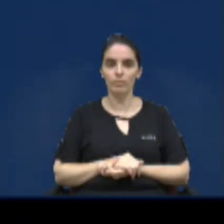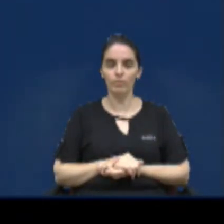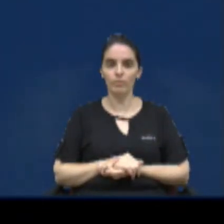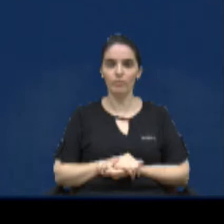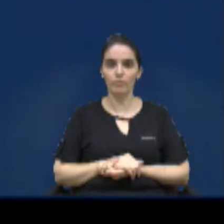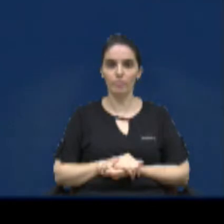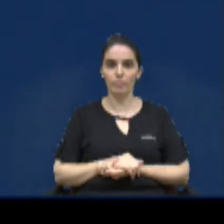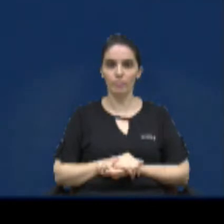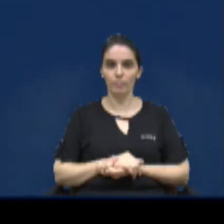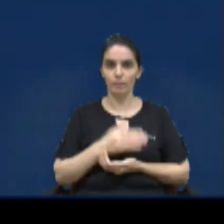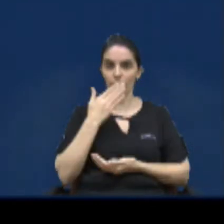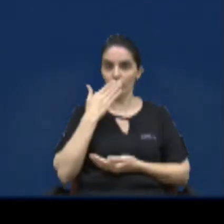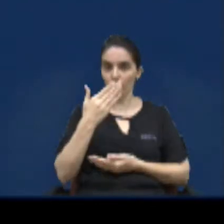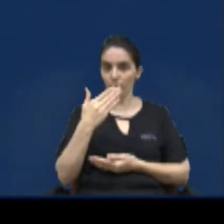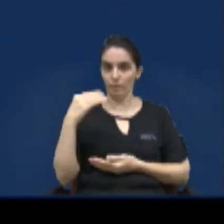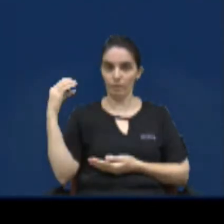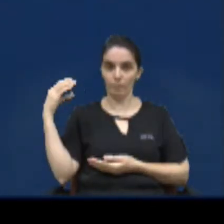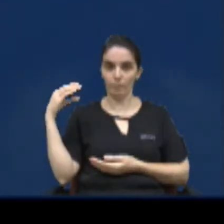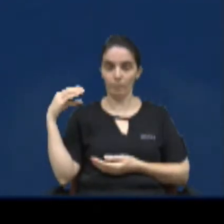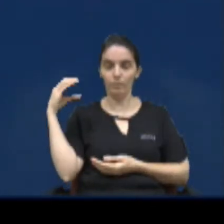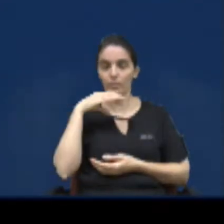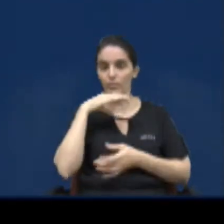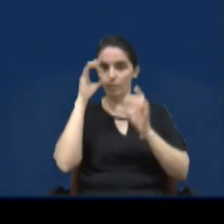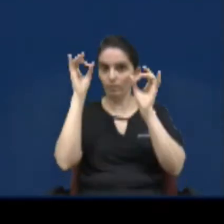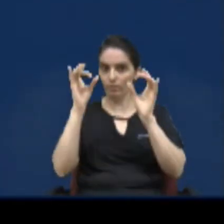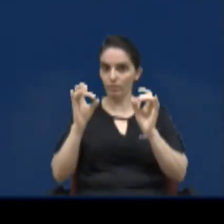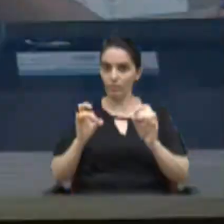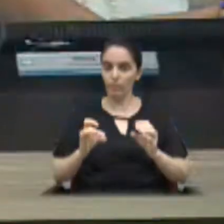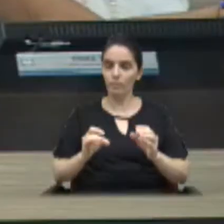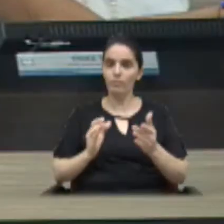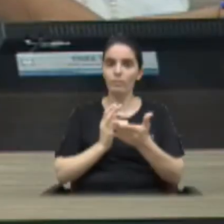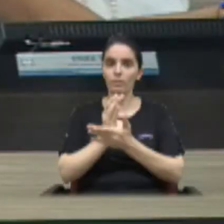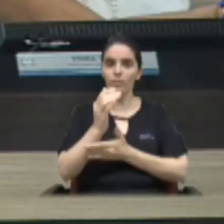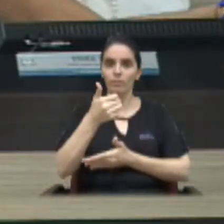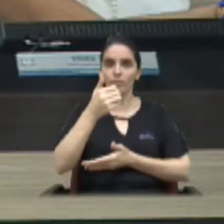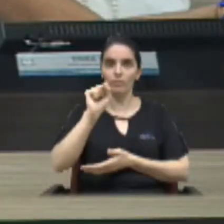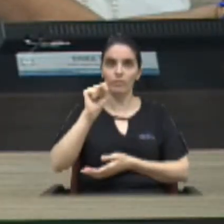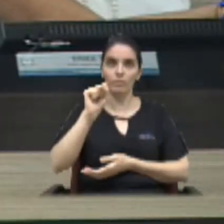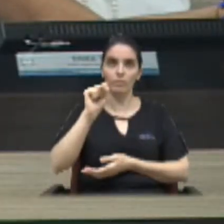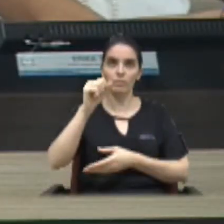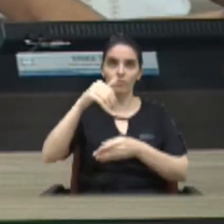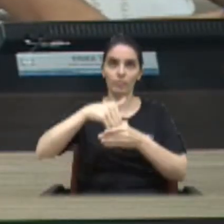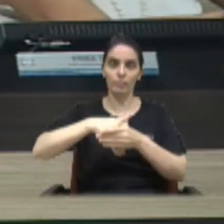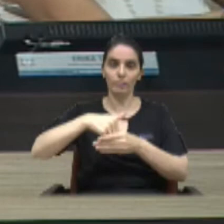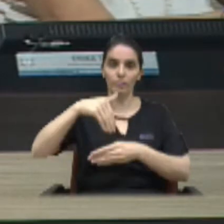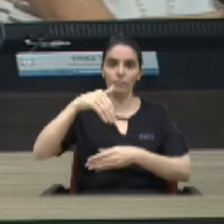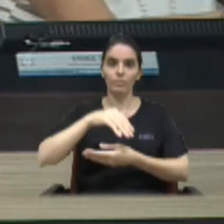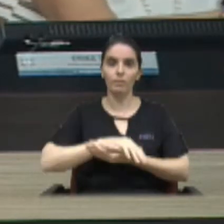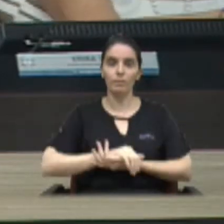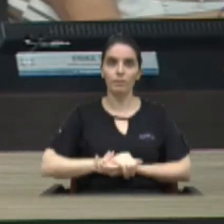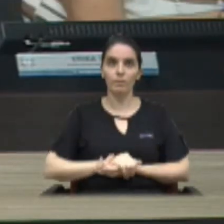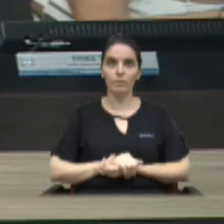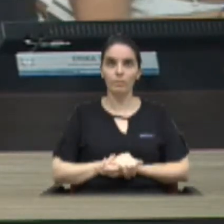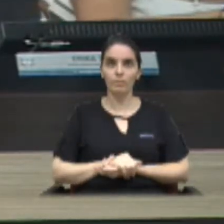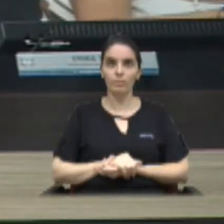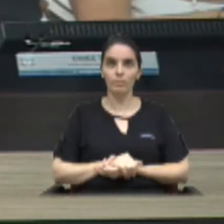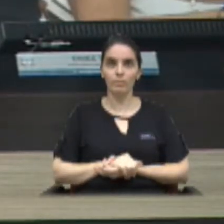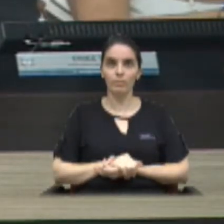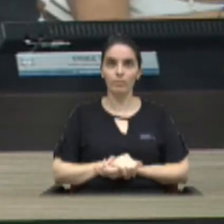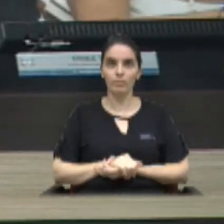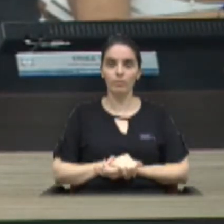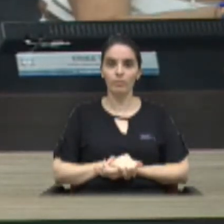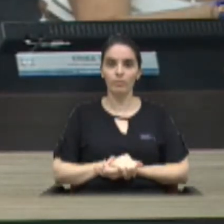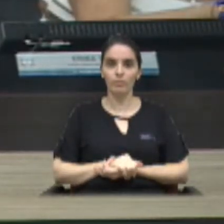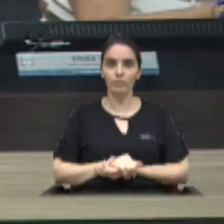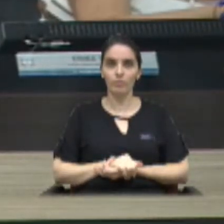requerimento de urgência especial foi aprovado por 18 votos há um requerimento